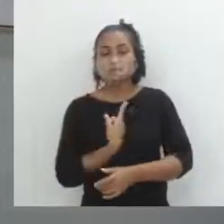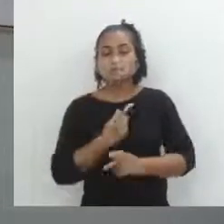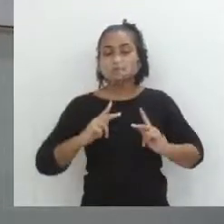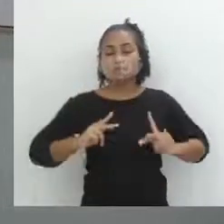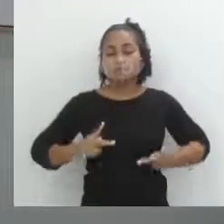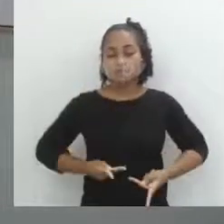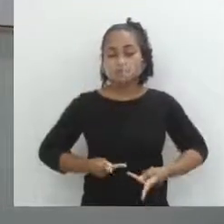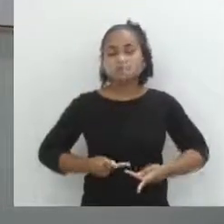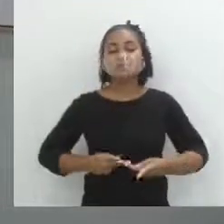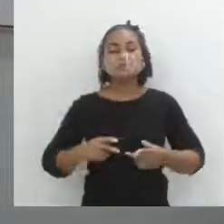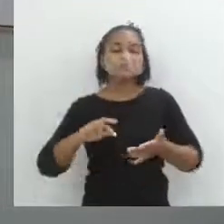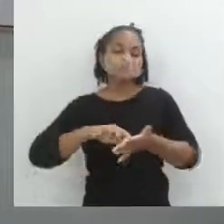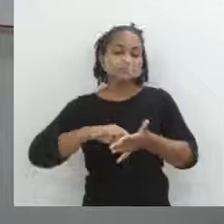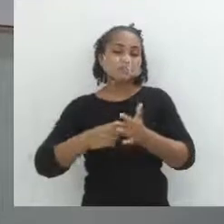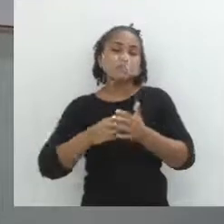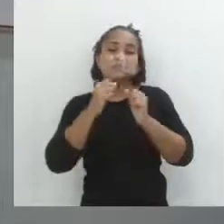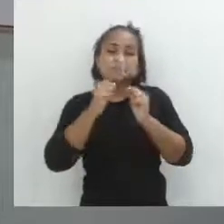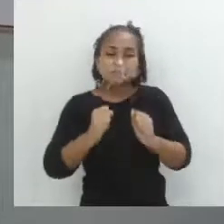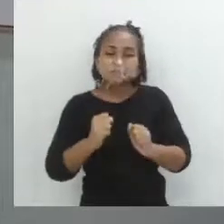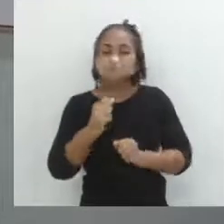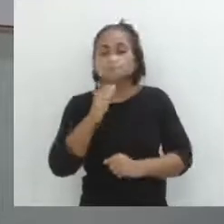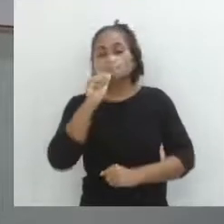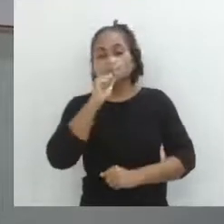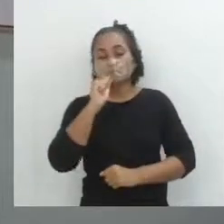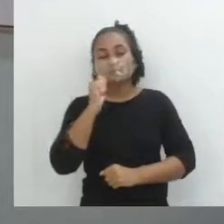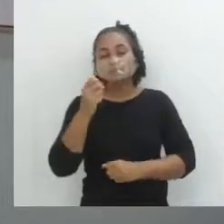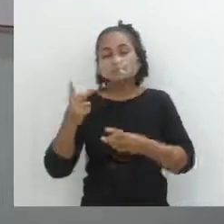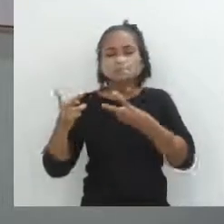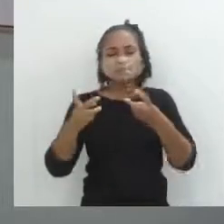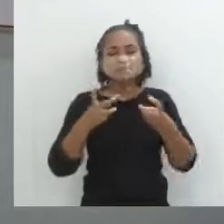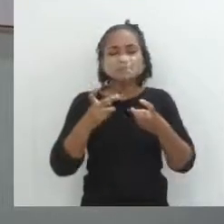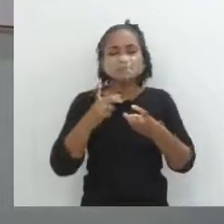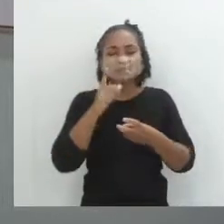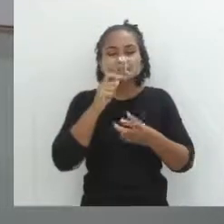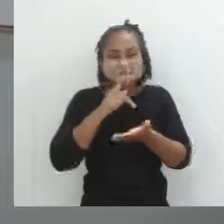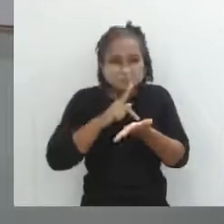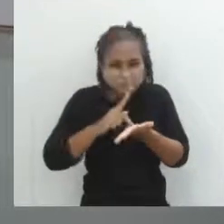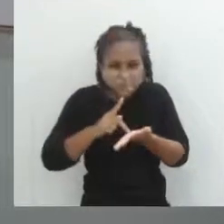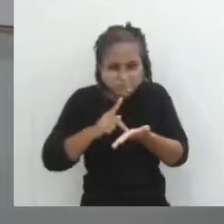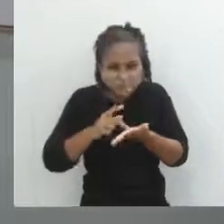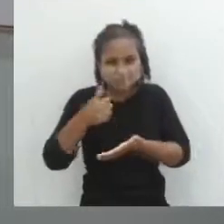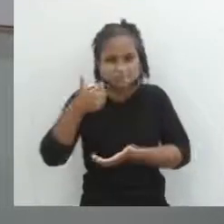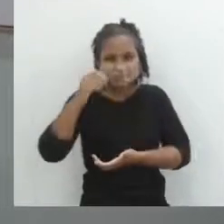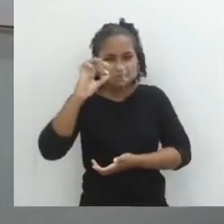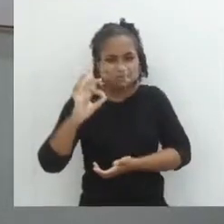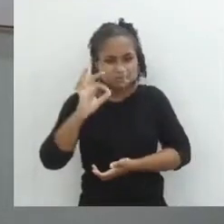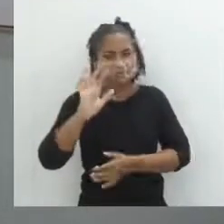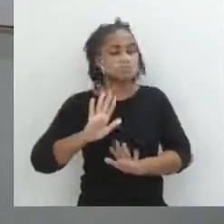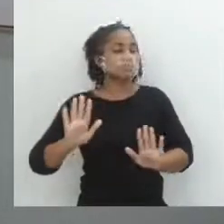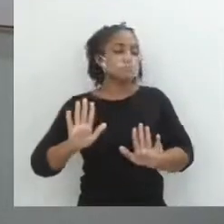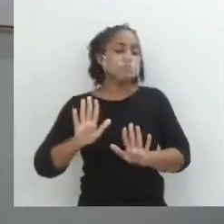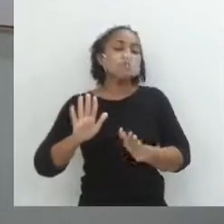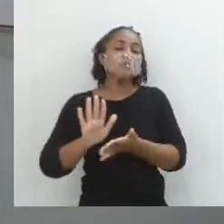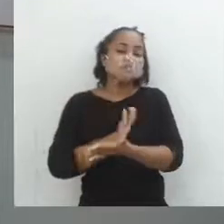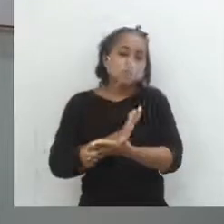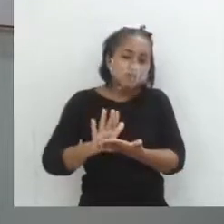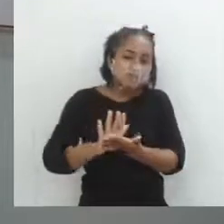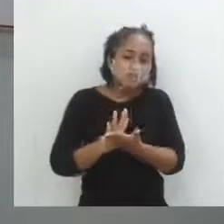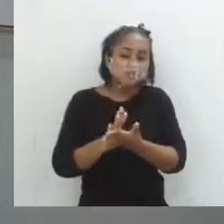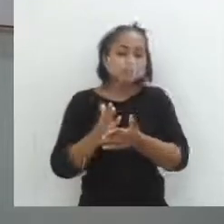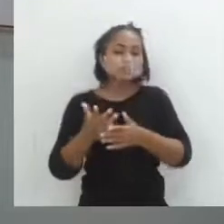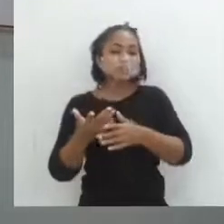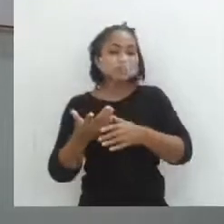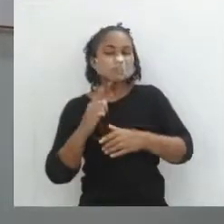é água para consumo. A gente tenta ver que a água, ela não é totalmente pura. Existem alguns sais, alguns micro